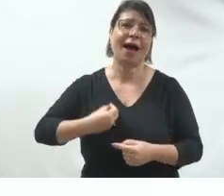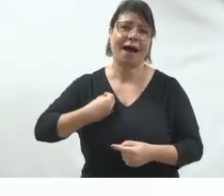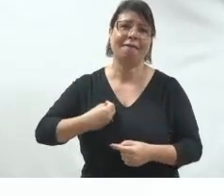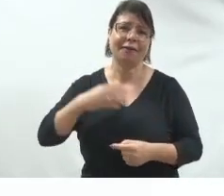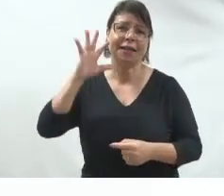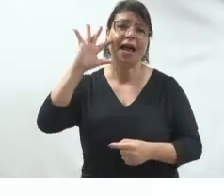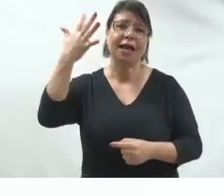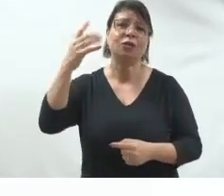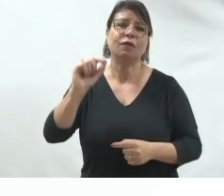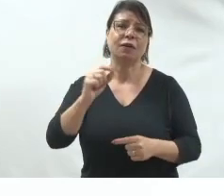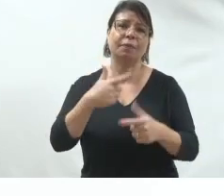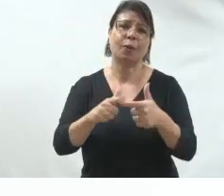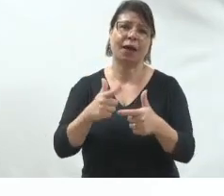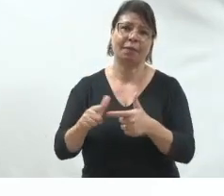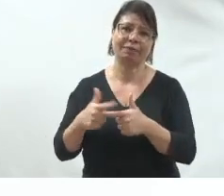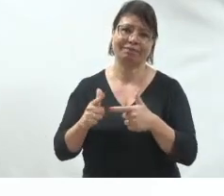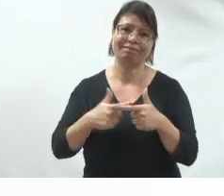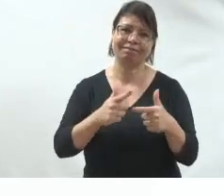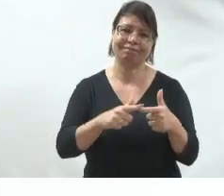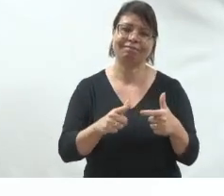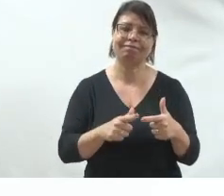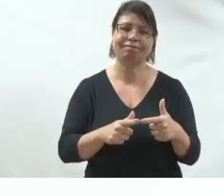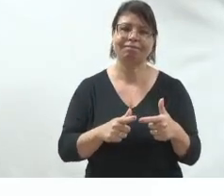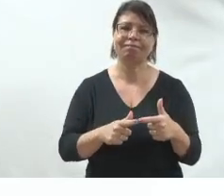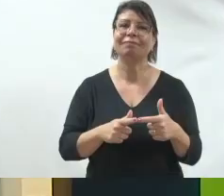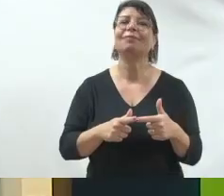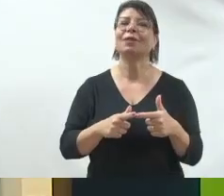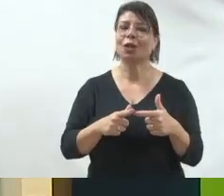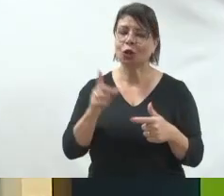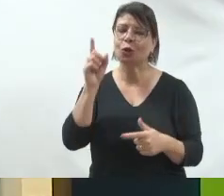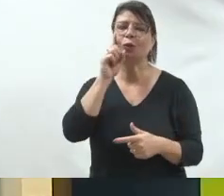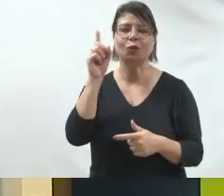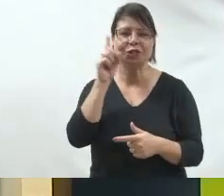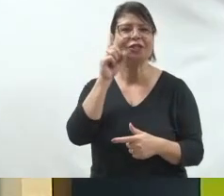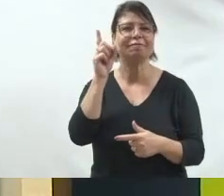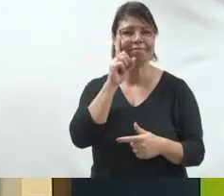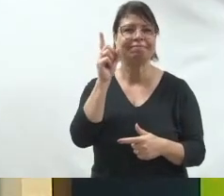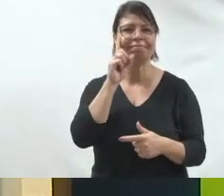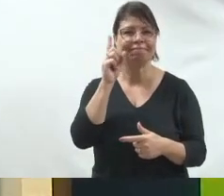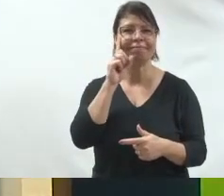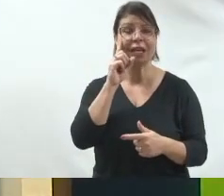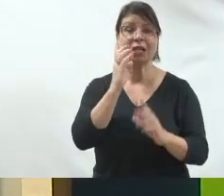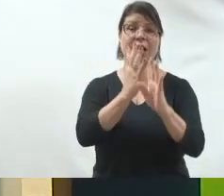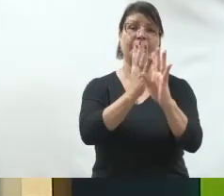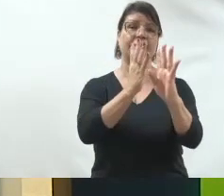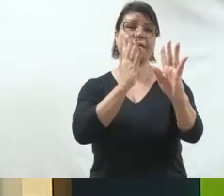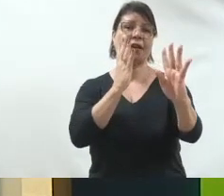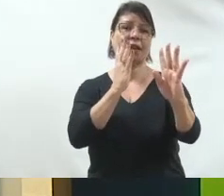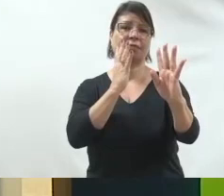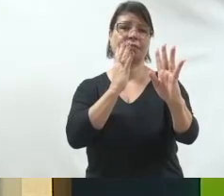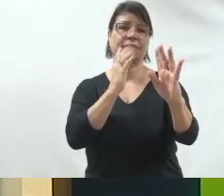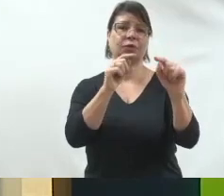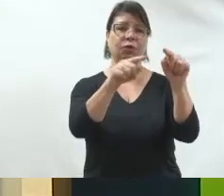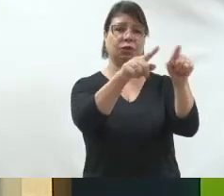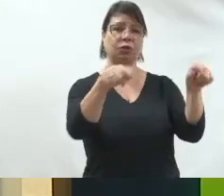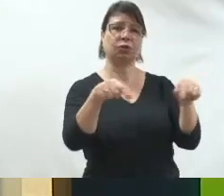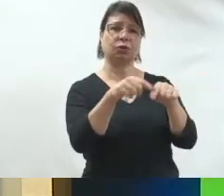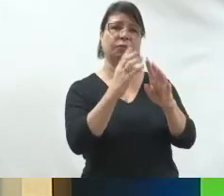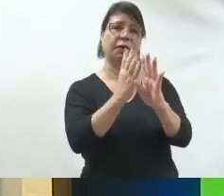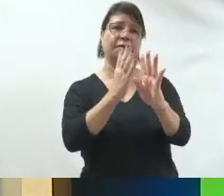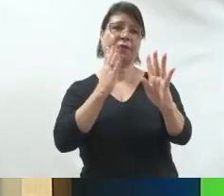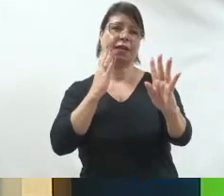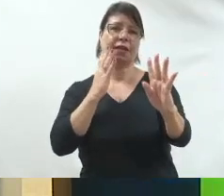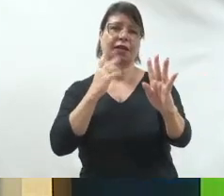problema, não é isso, Ronaldo? É. Muito, todo dia. Se abrir uma fila na porta do gabinete, vai ter o que lá? Muita gente entregando